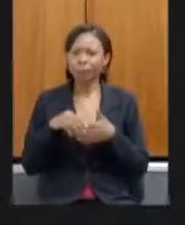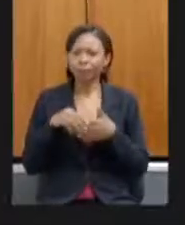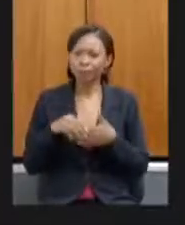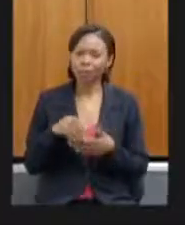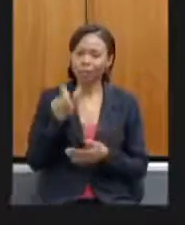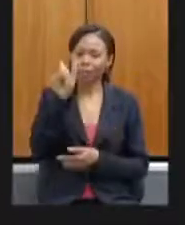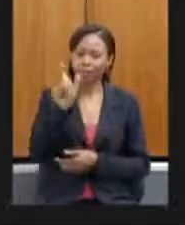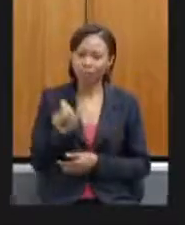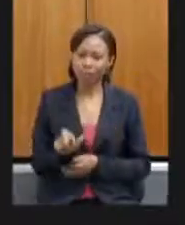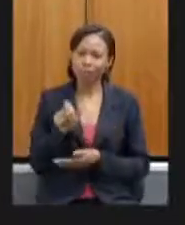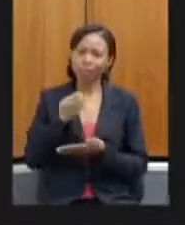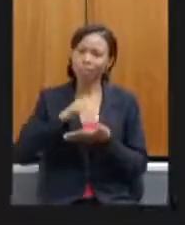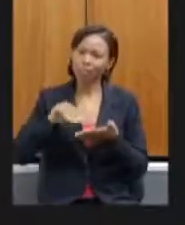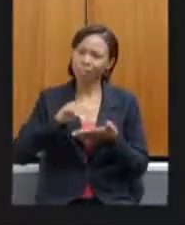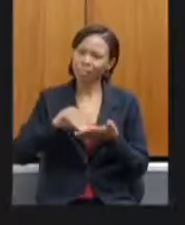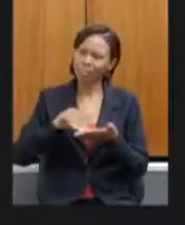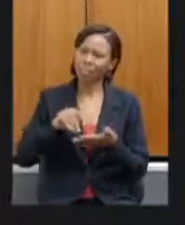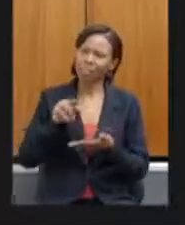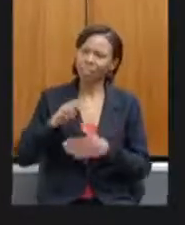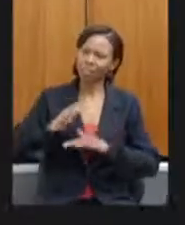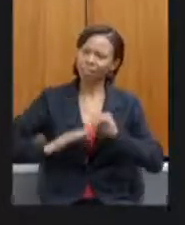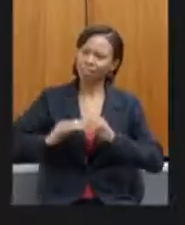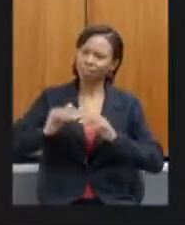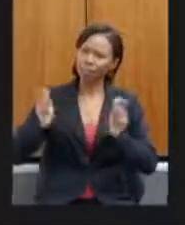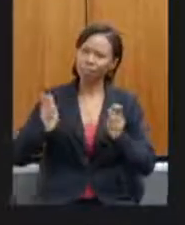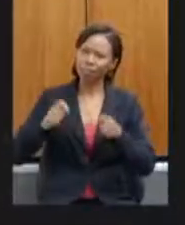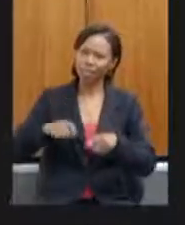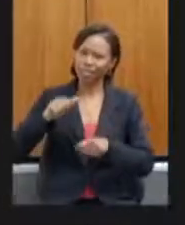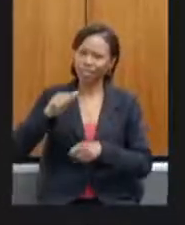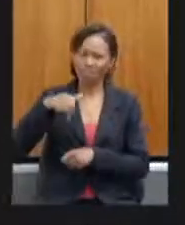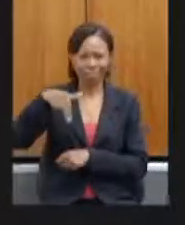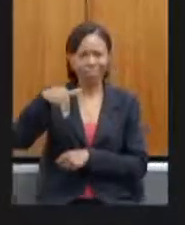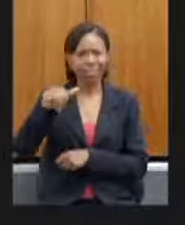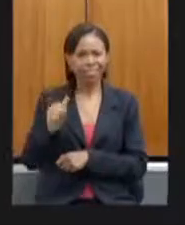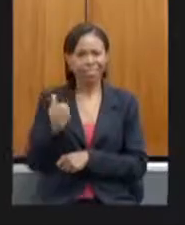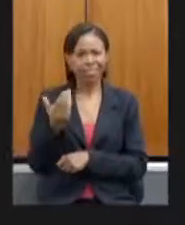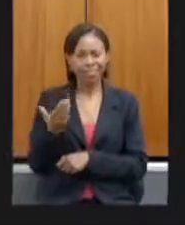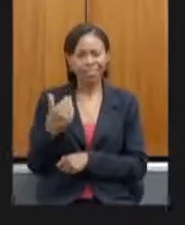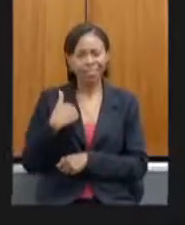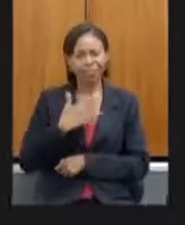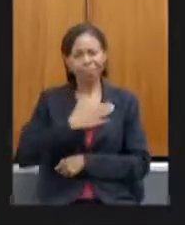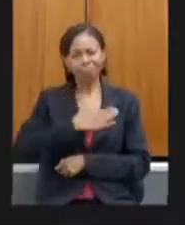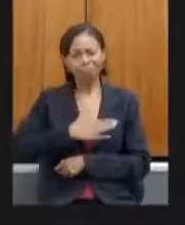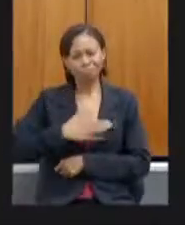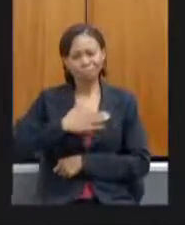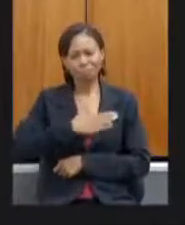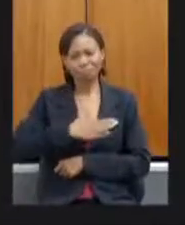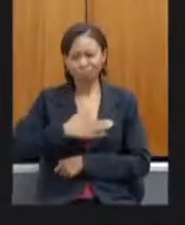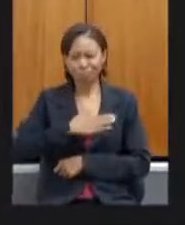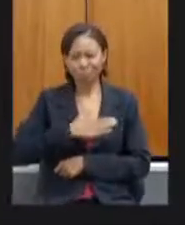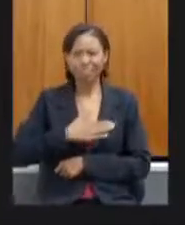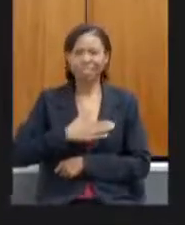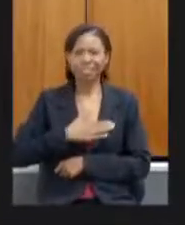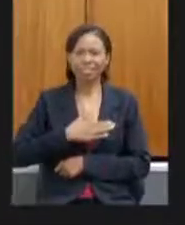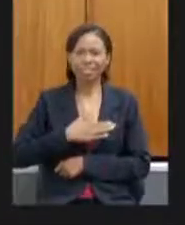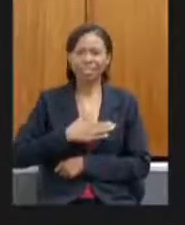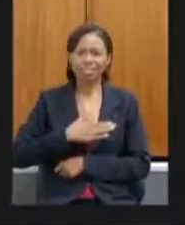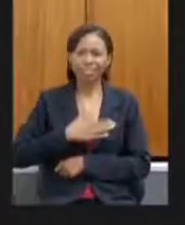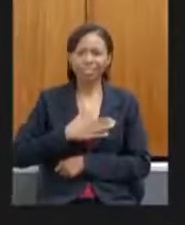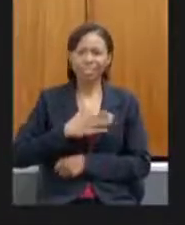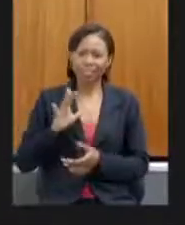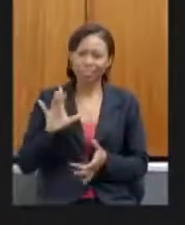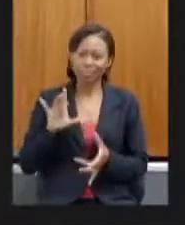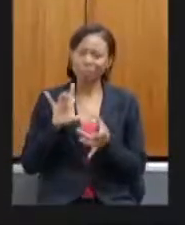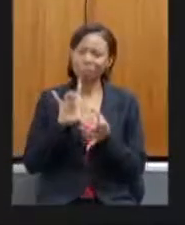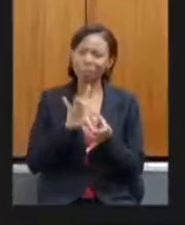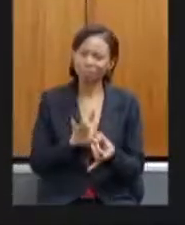secretária essa tão competente nossa secretária Ana Maria que eu tenho o prazer de poder fazer parte aí dessa